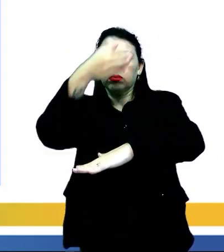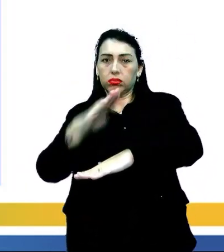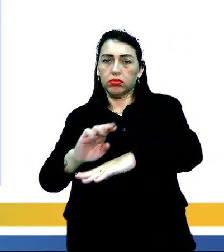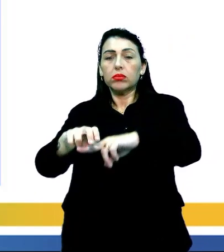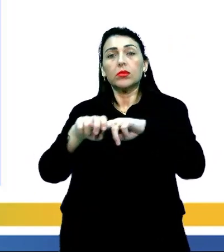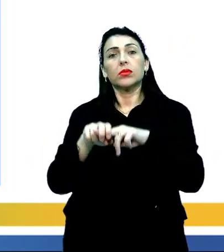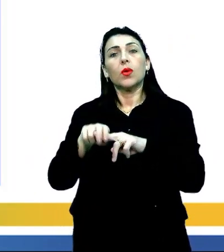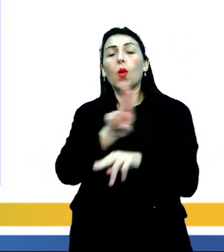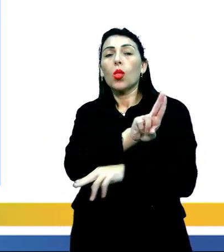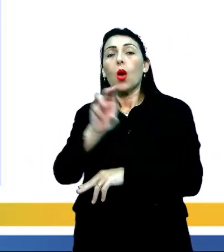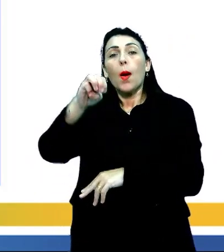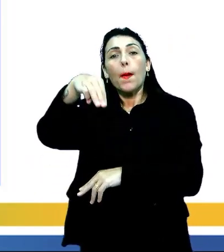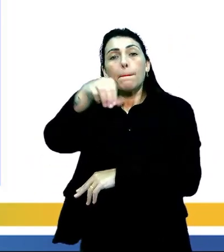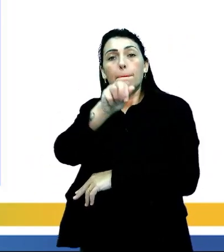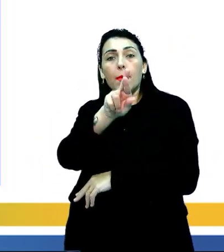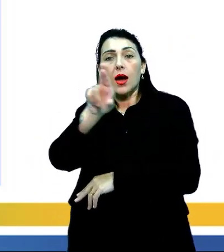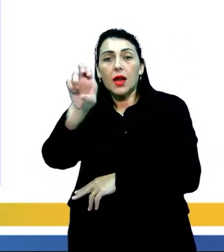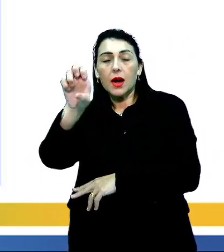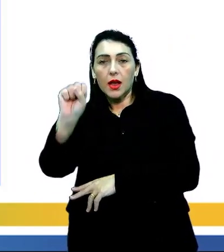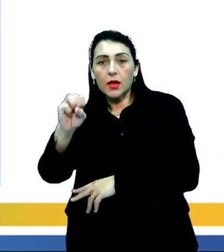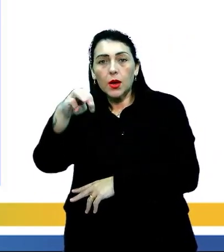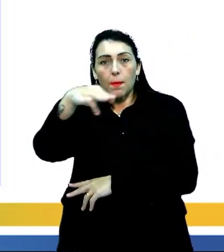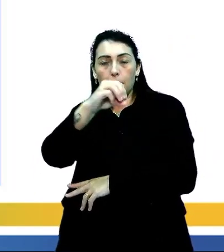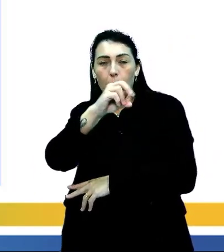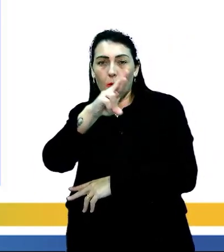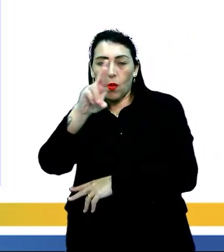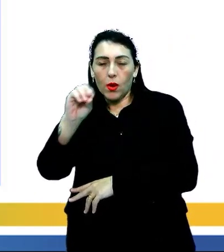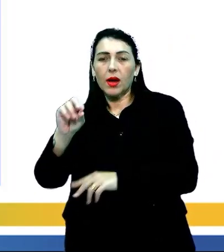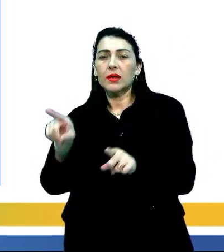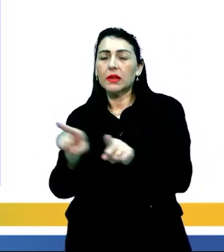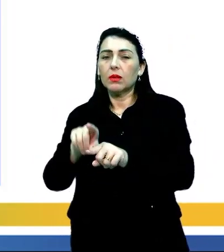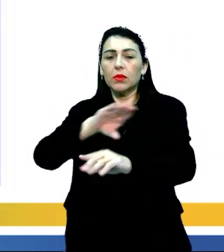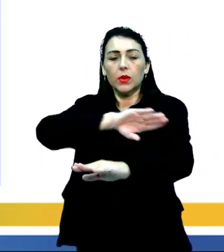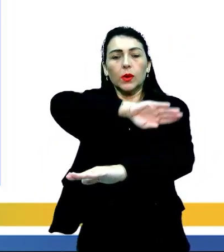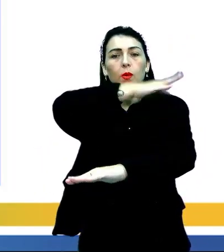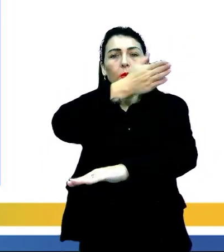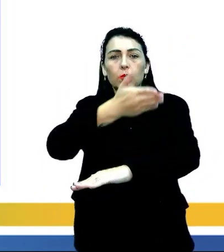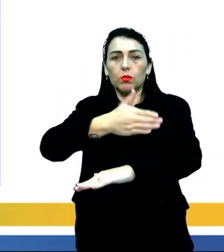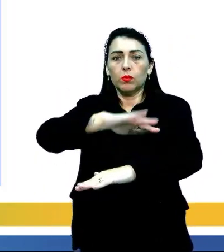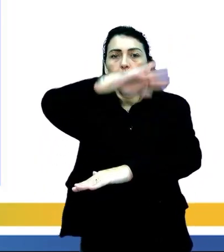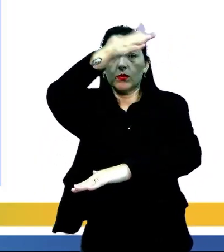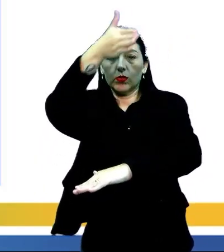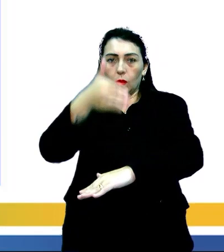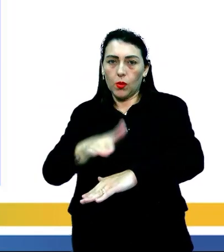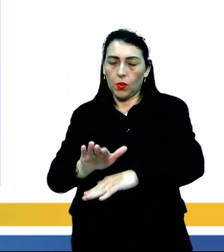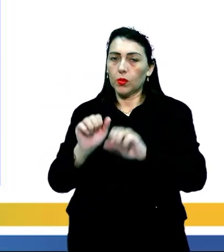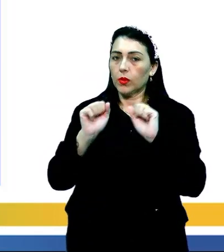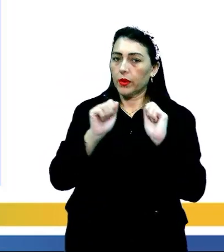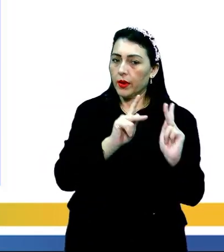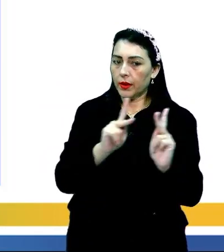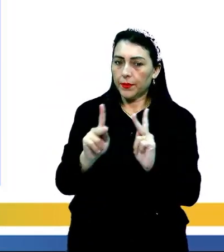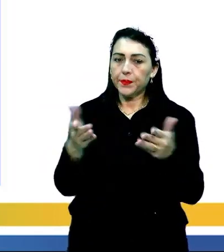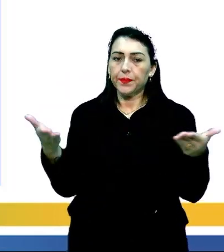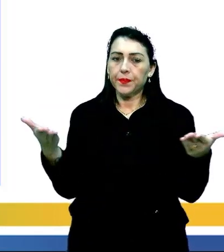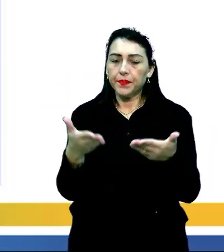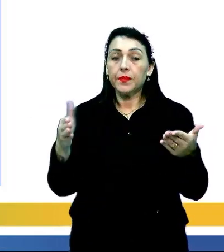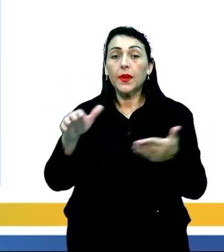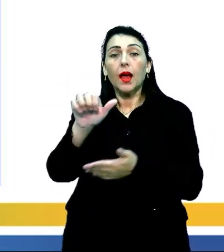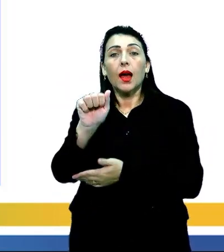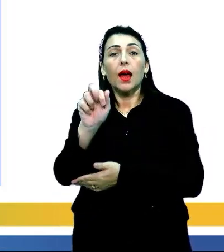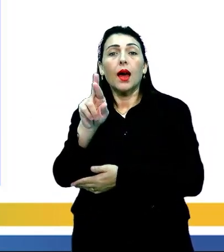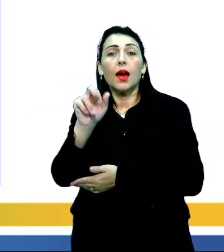morro, porque a vegetação predominantemente nessas regiões é formada por morros, ok? Agora,